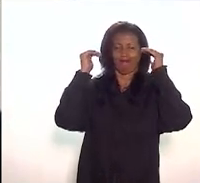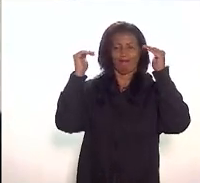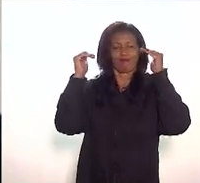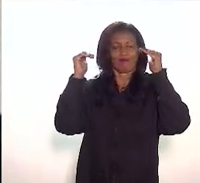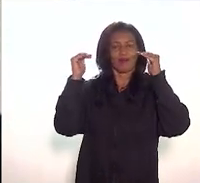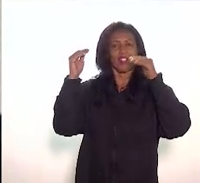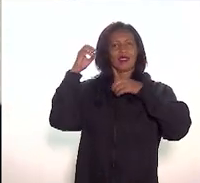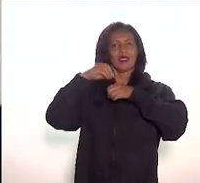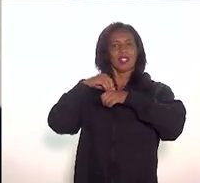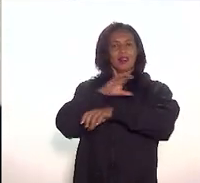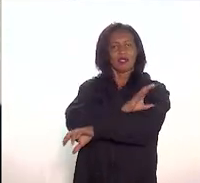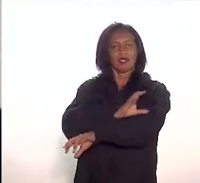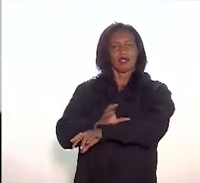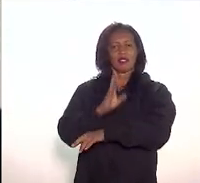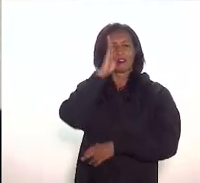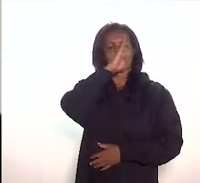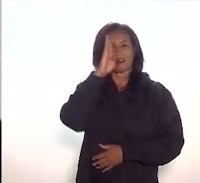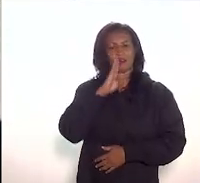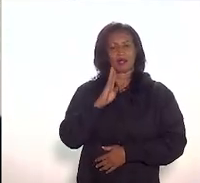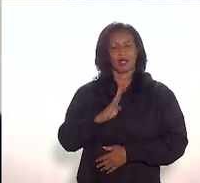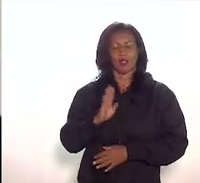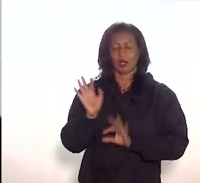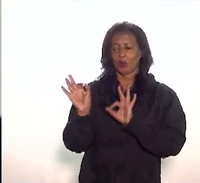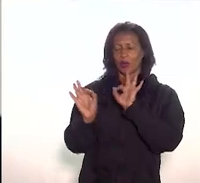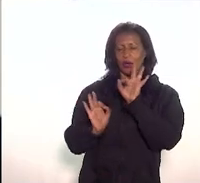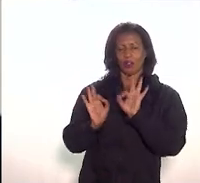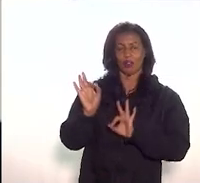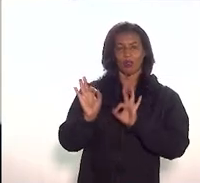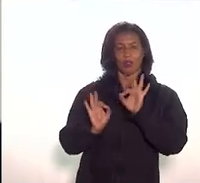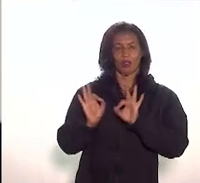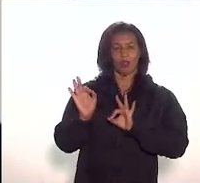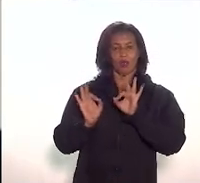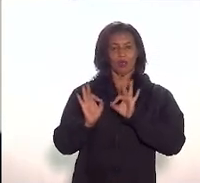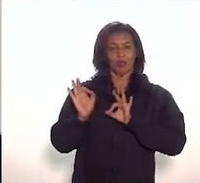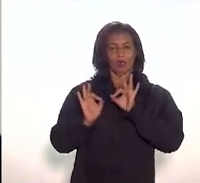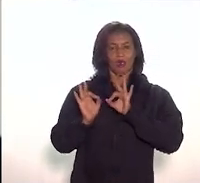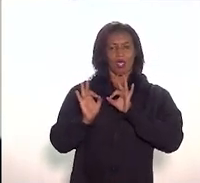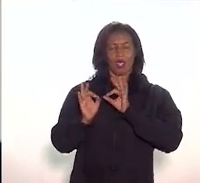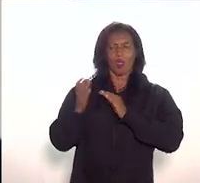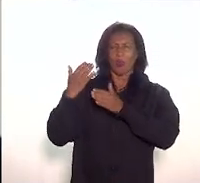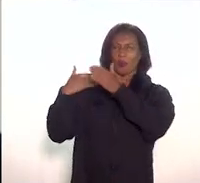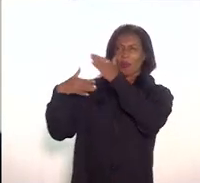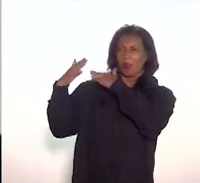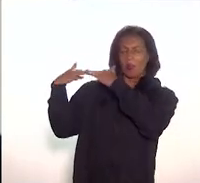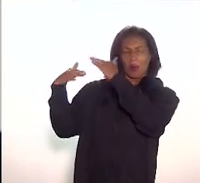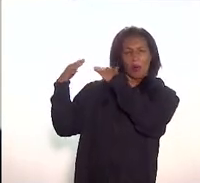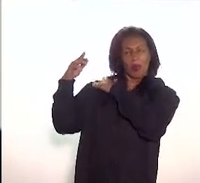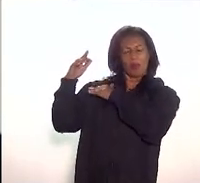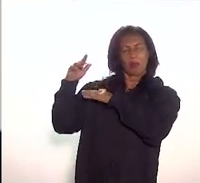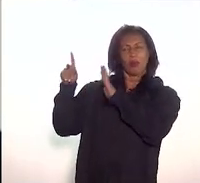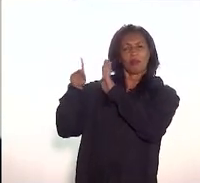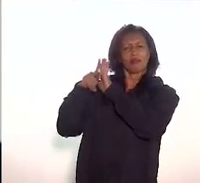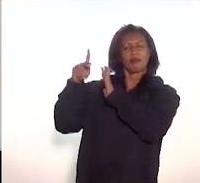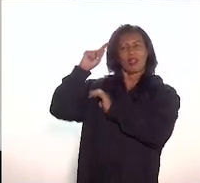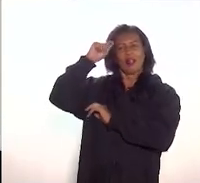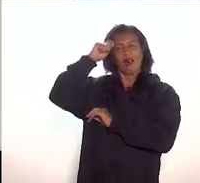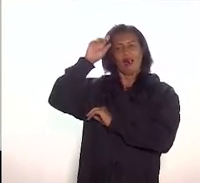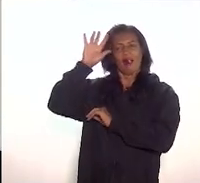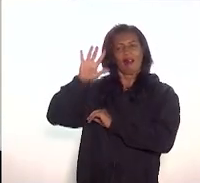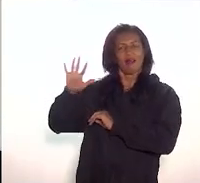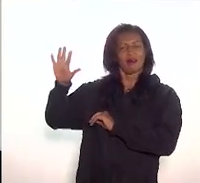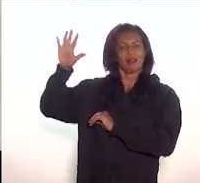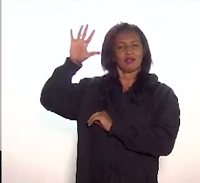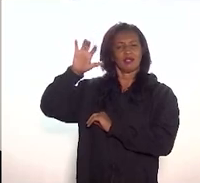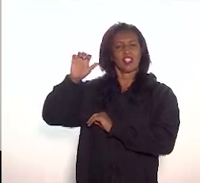brasileira, quanto ao projeto do circuito de herança africana, que foi uma ação do município, que também foi